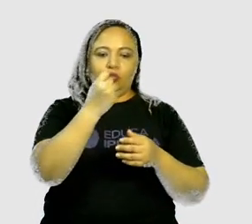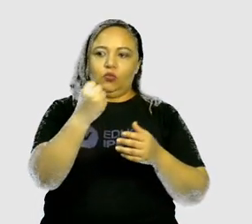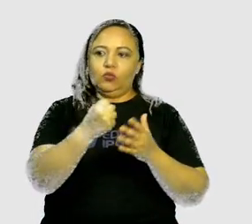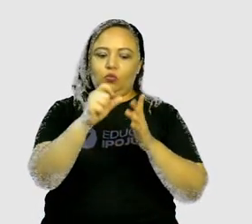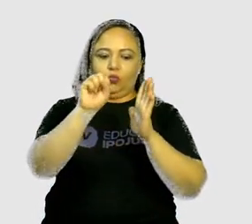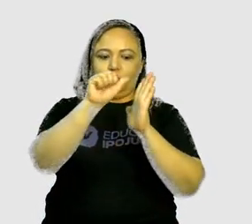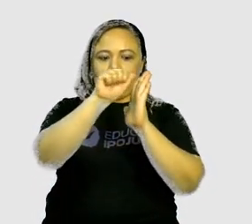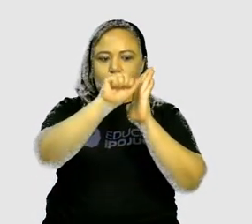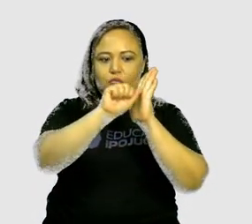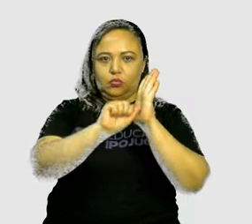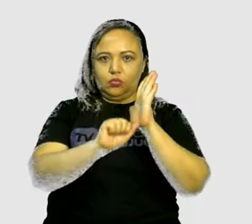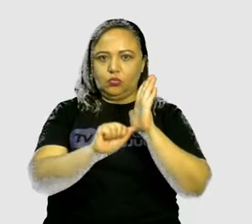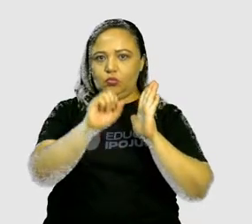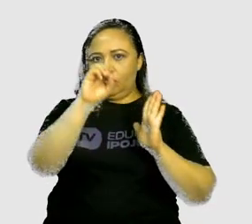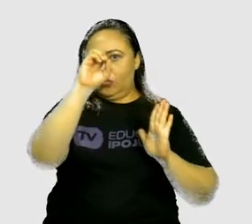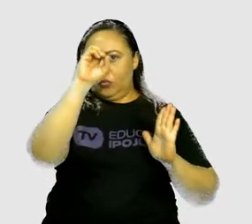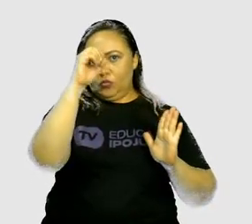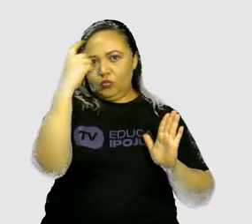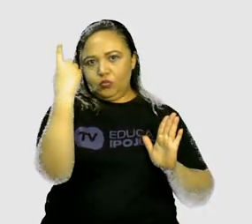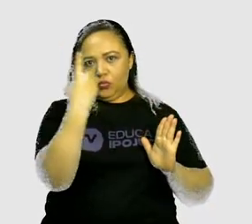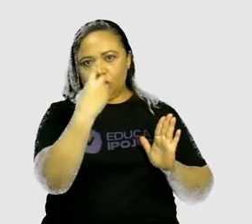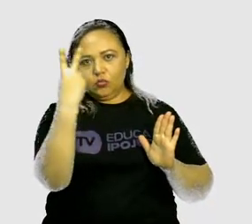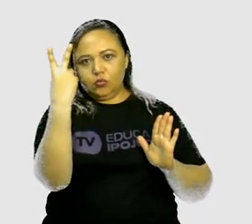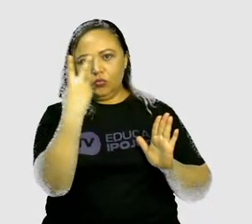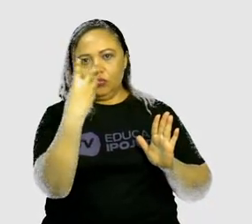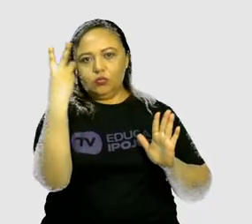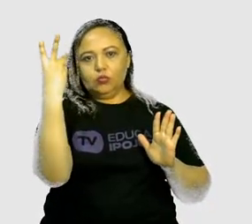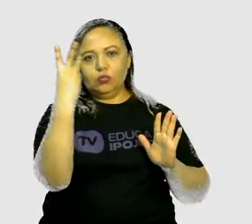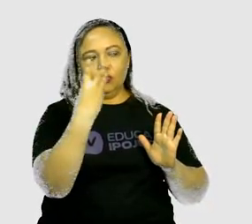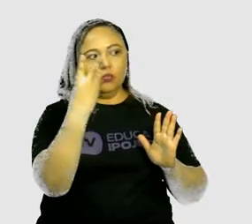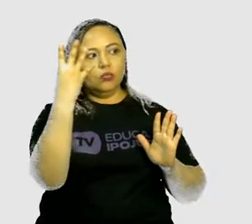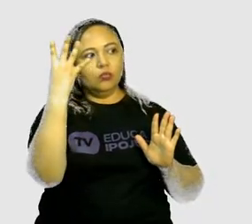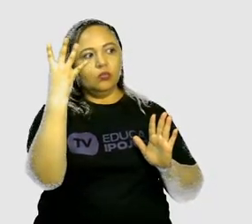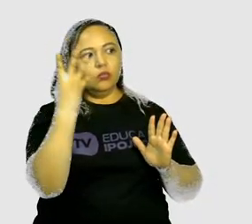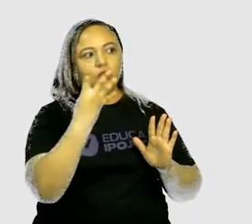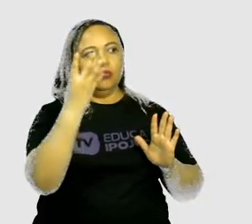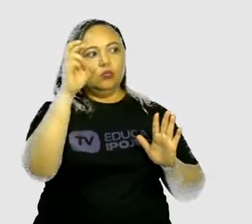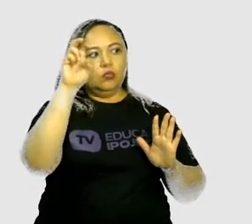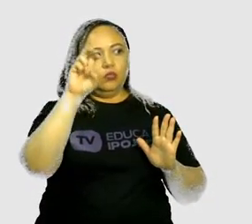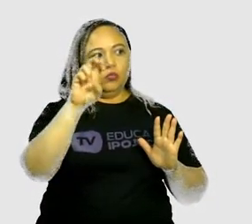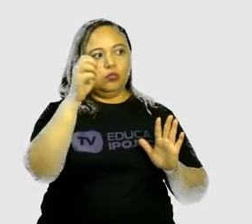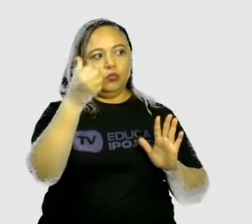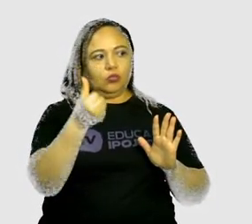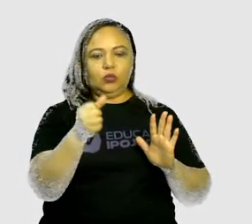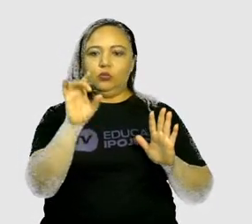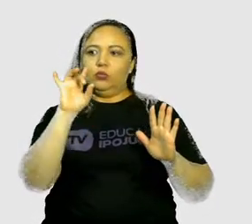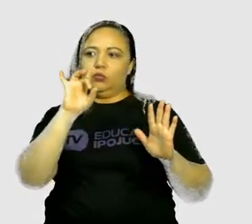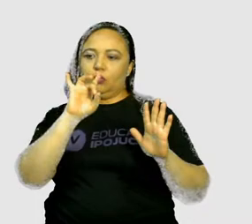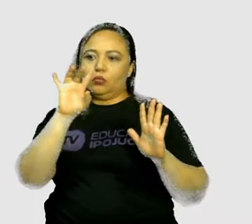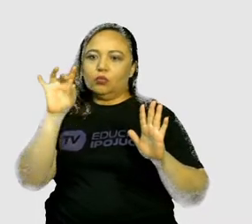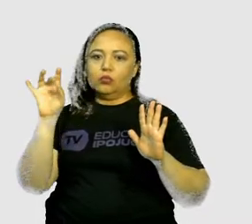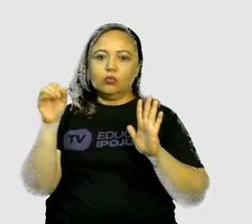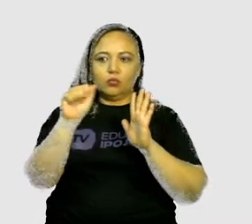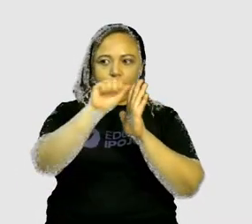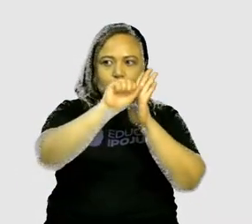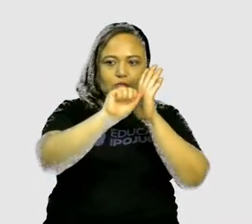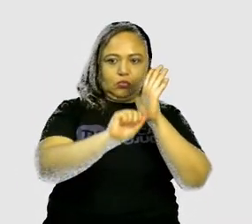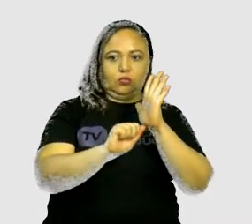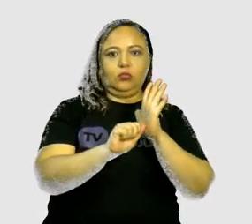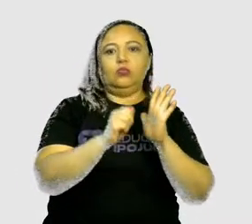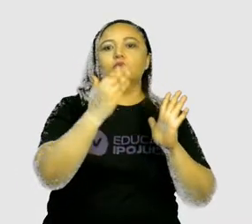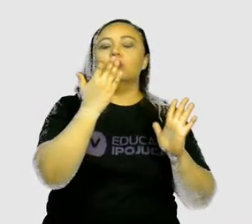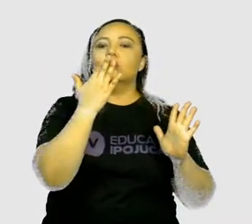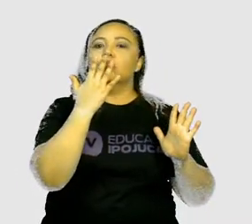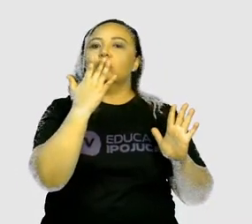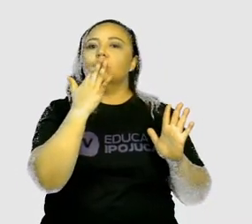1, 2, 3, 4, 5, 6. Cada algarismo, ele tem uma cor específica. Só que